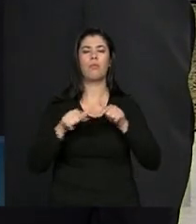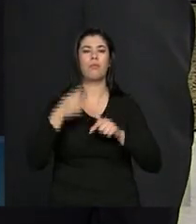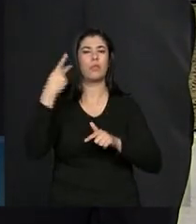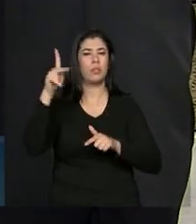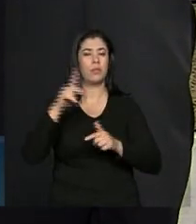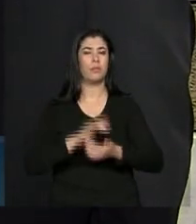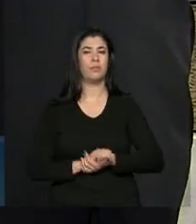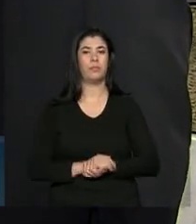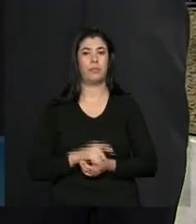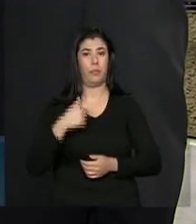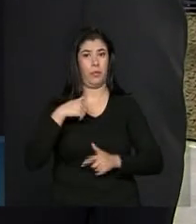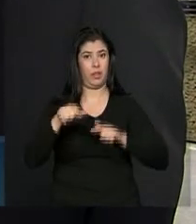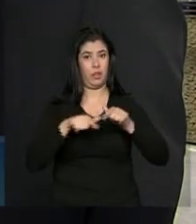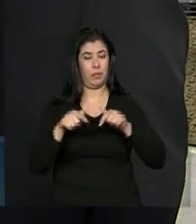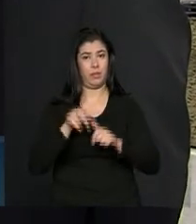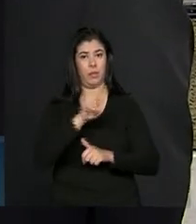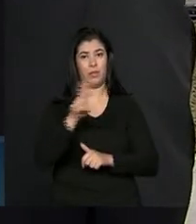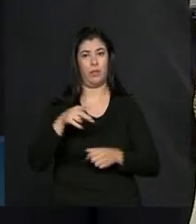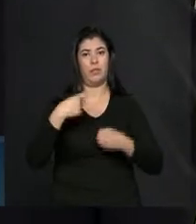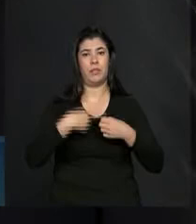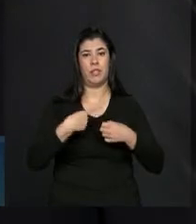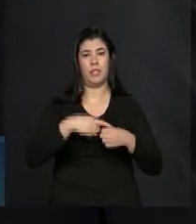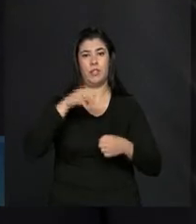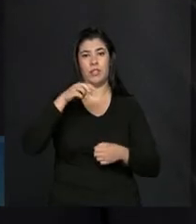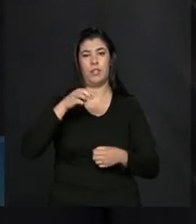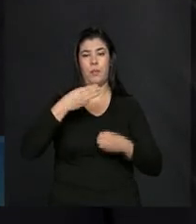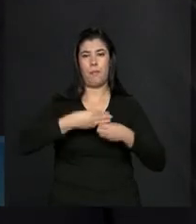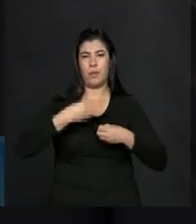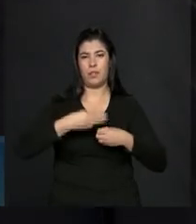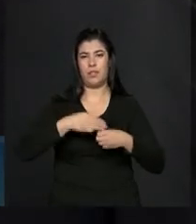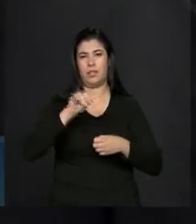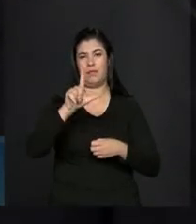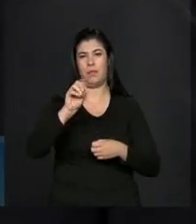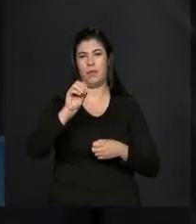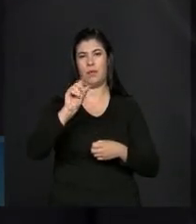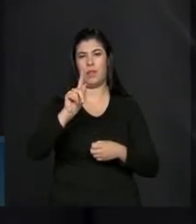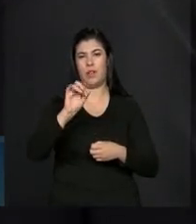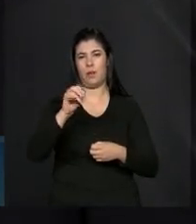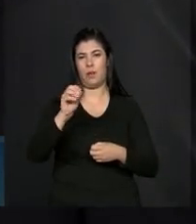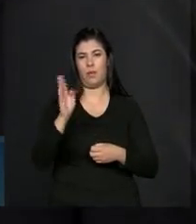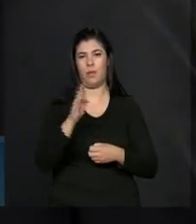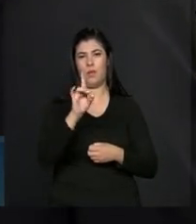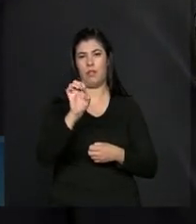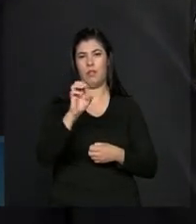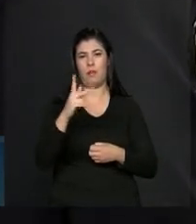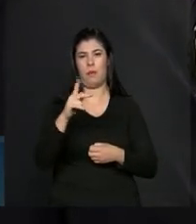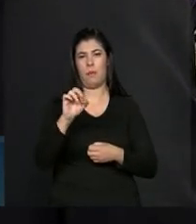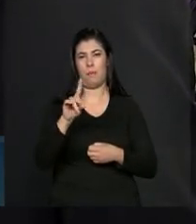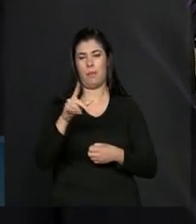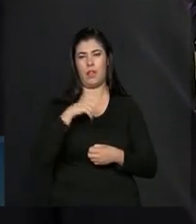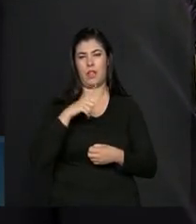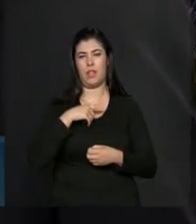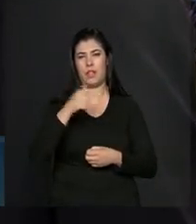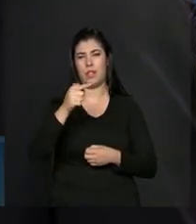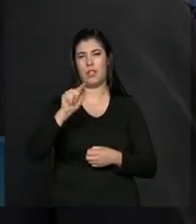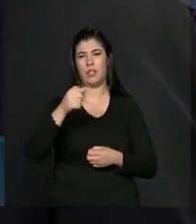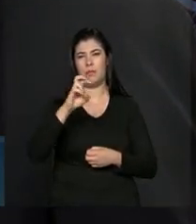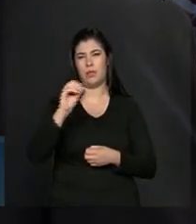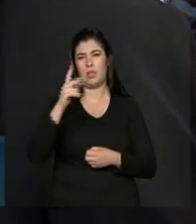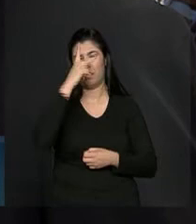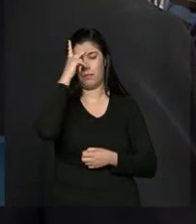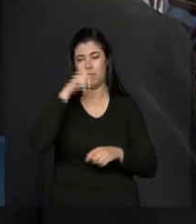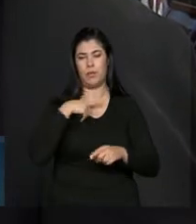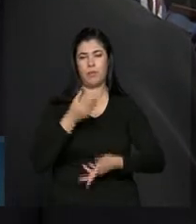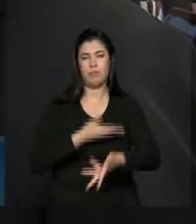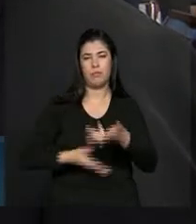Bem, eu trabalho no município de Lagoa de Pedras, que é um município pequeno do nosso estado. Nós temos 7.500 habitantes. E nesse município